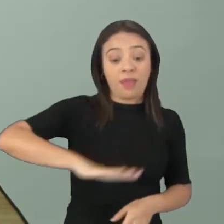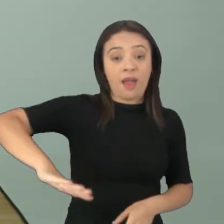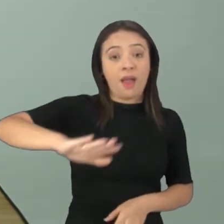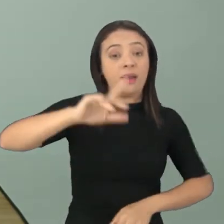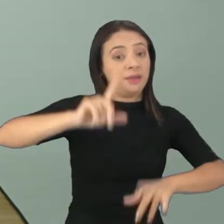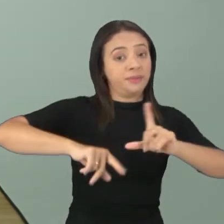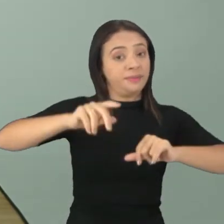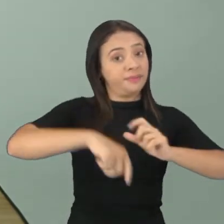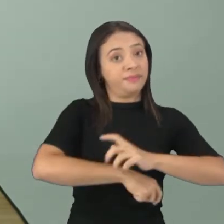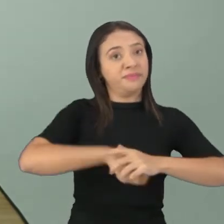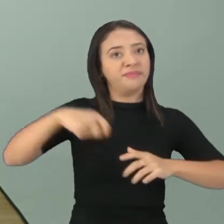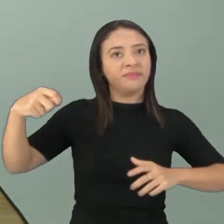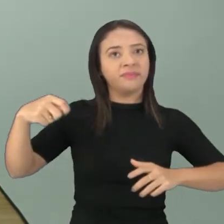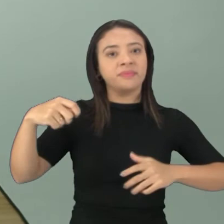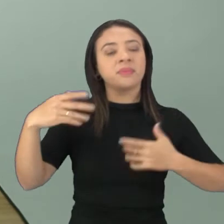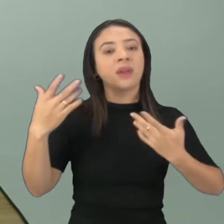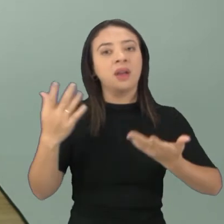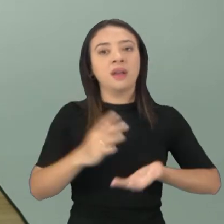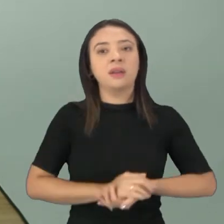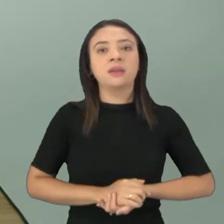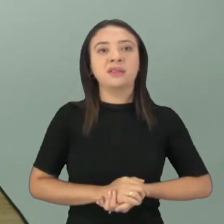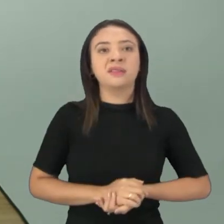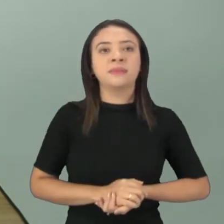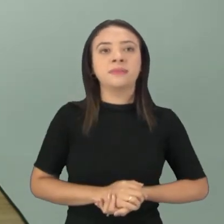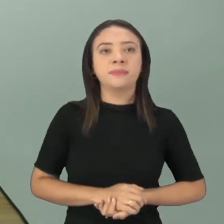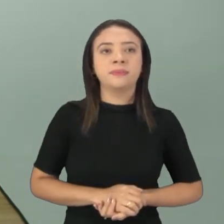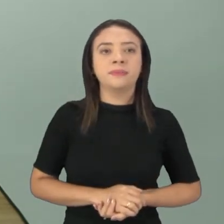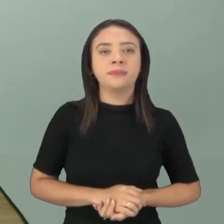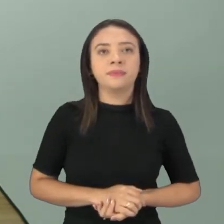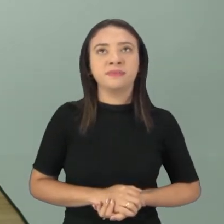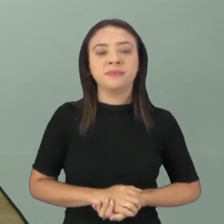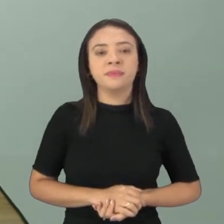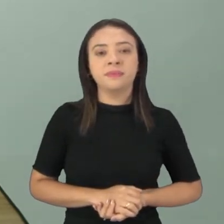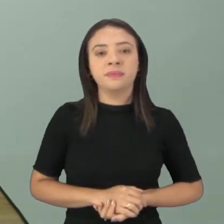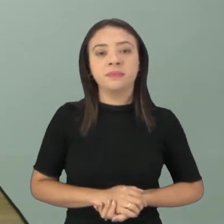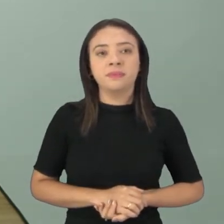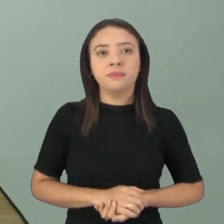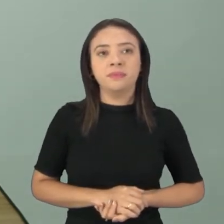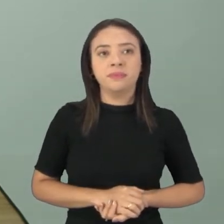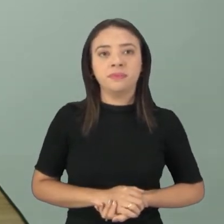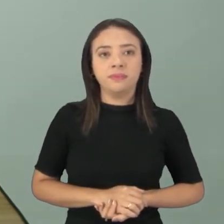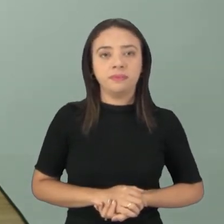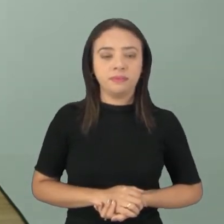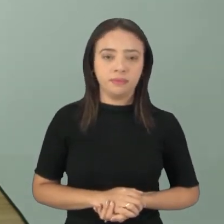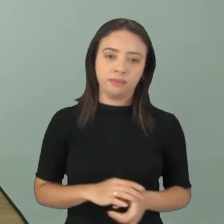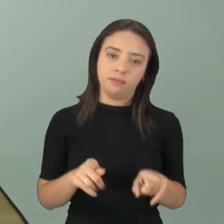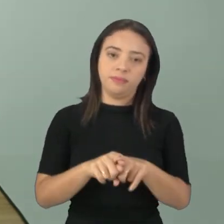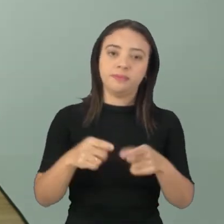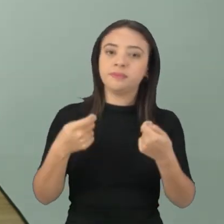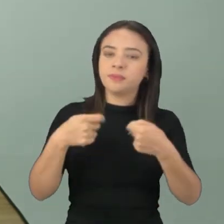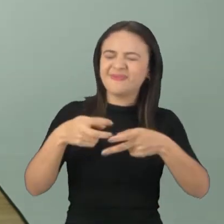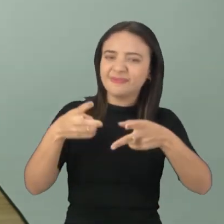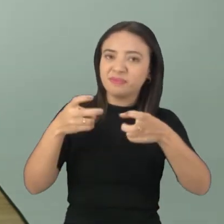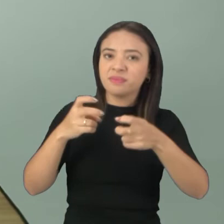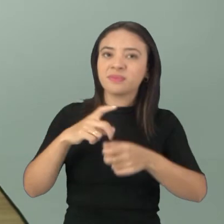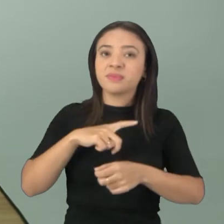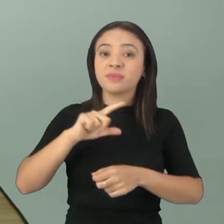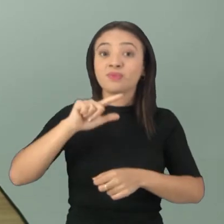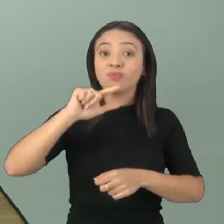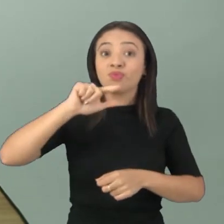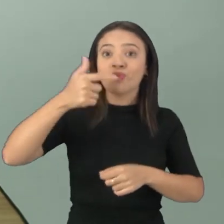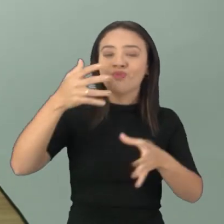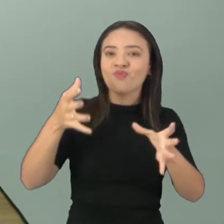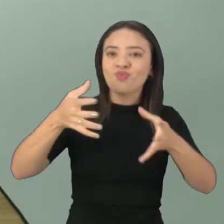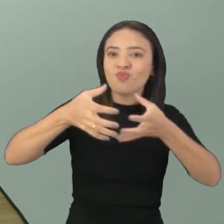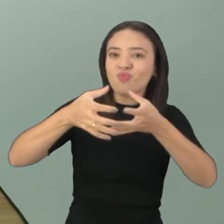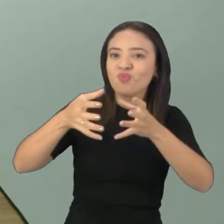mais acessíveis para a gente. Mais acima agora, a gente vai ver aqui um outro grupo,